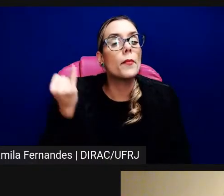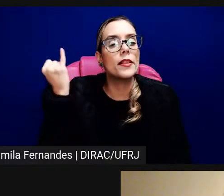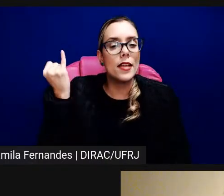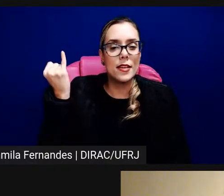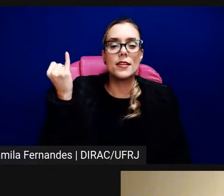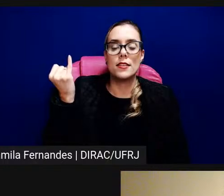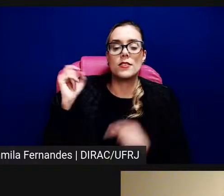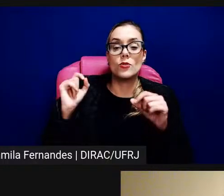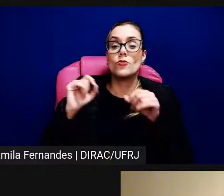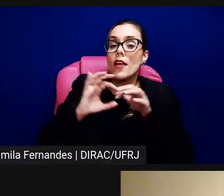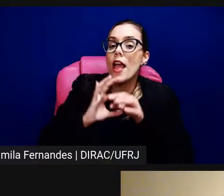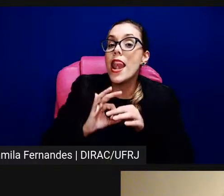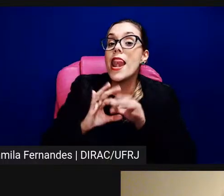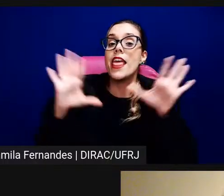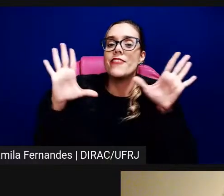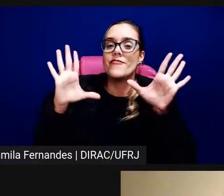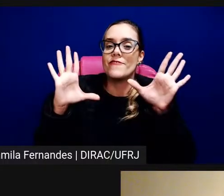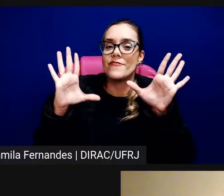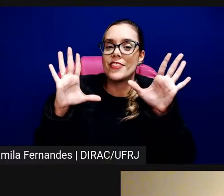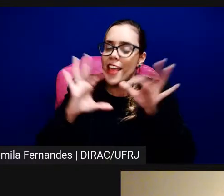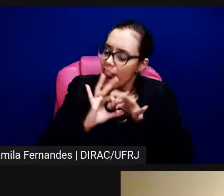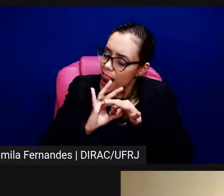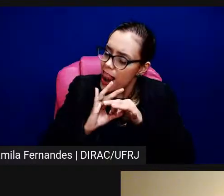de, de que eu fosse escolhida,